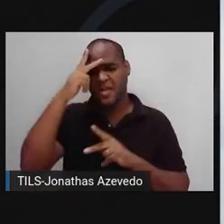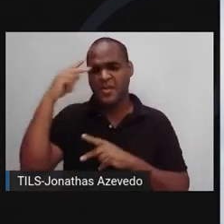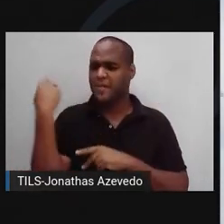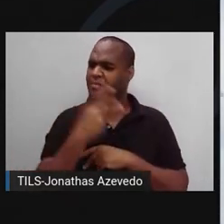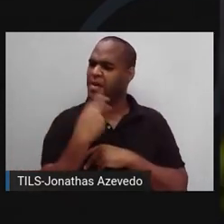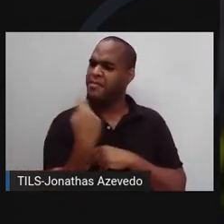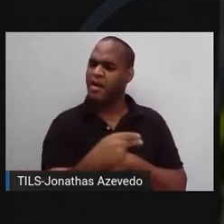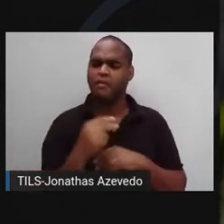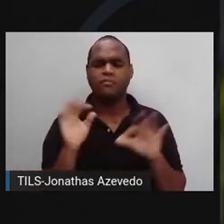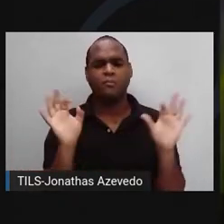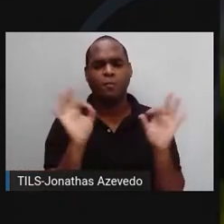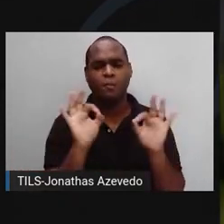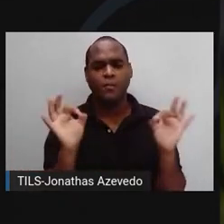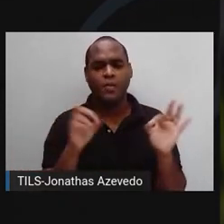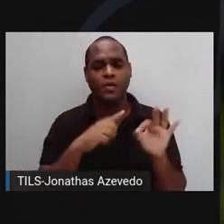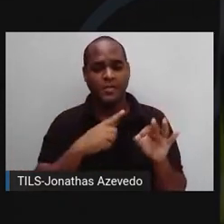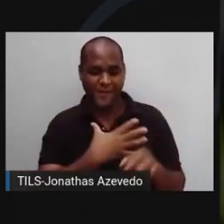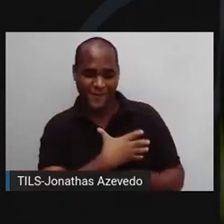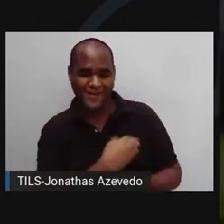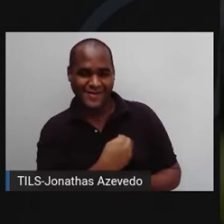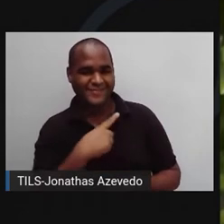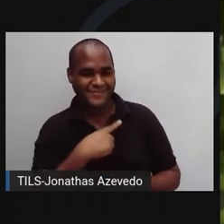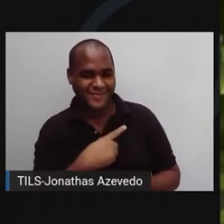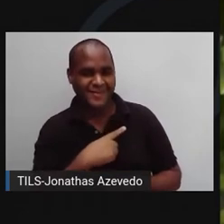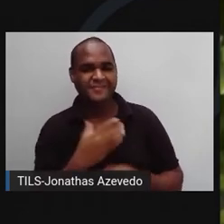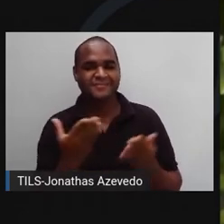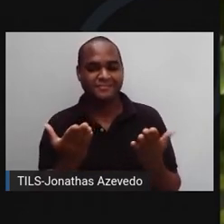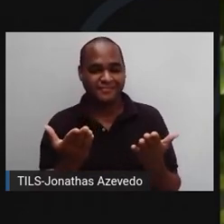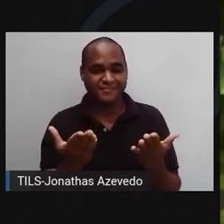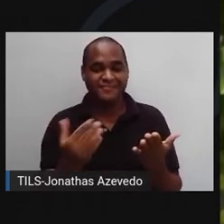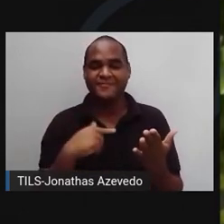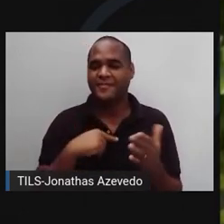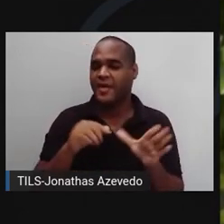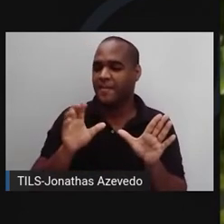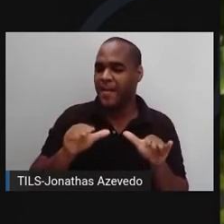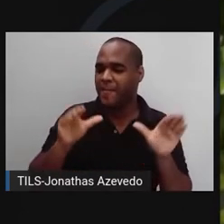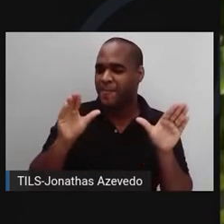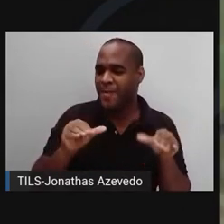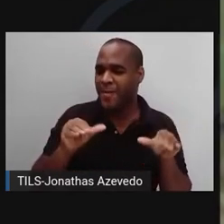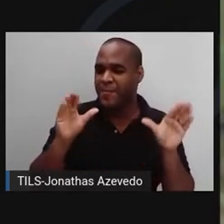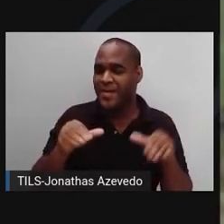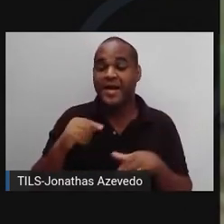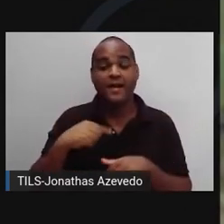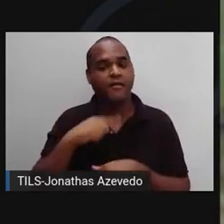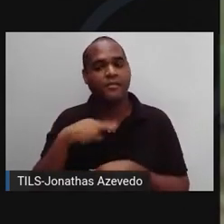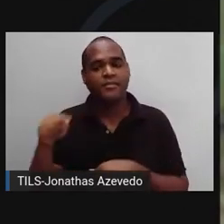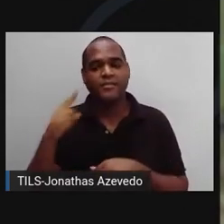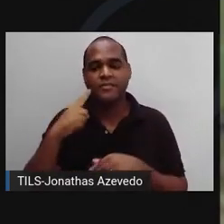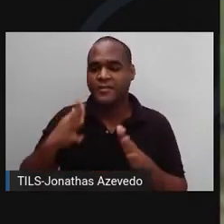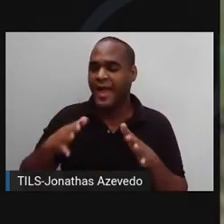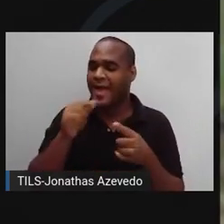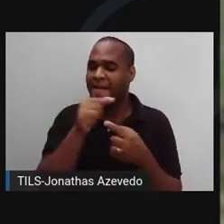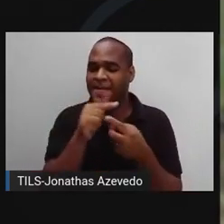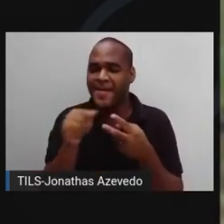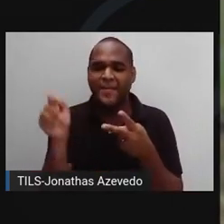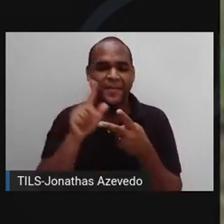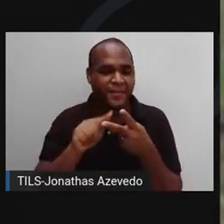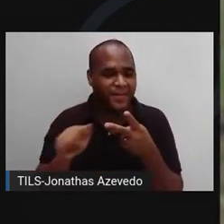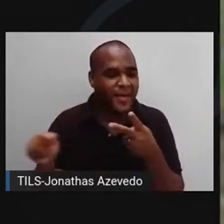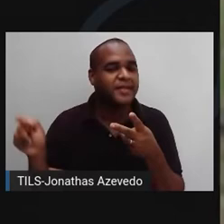além deles. deles e dos filhotes. Fofos! Eles nascem aqui e passam as primeiras semanas.